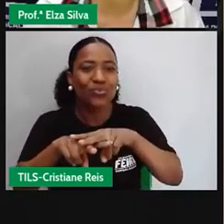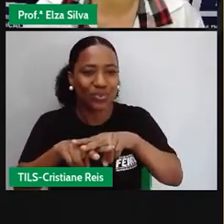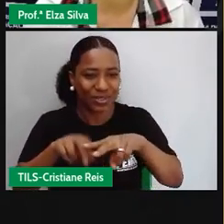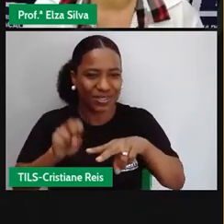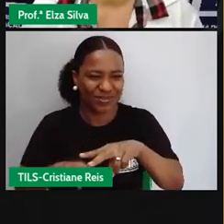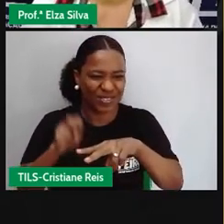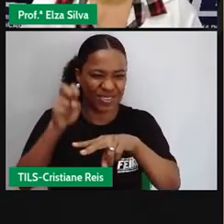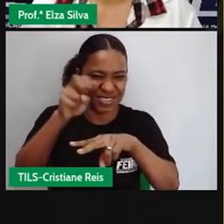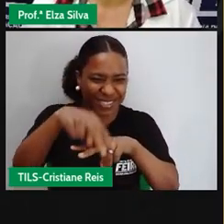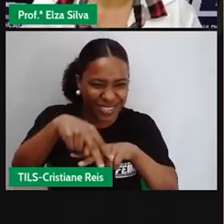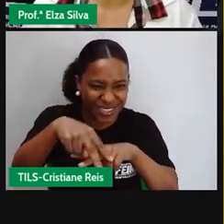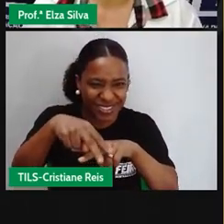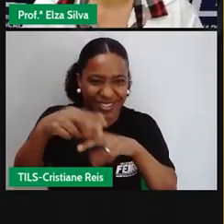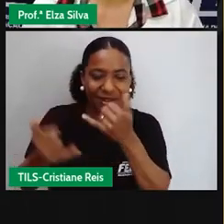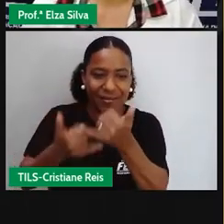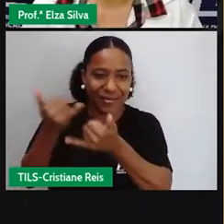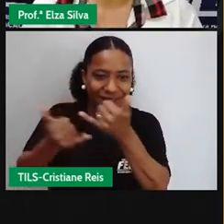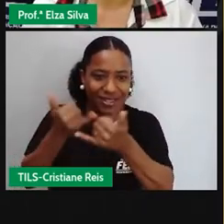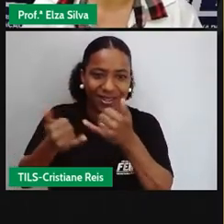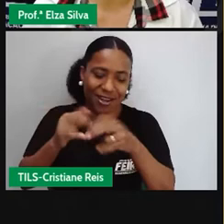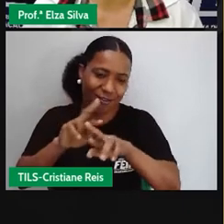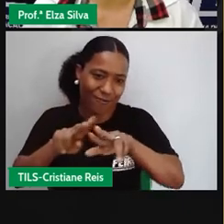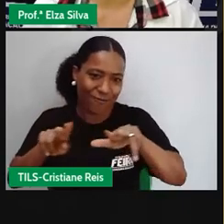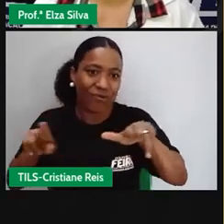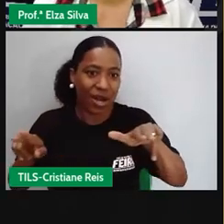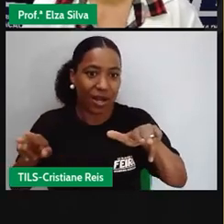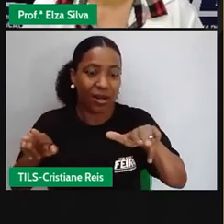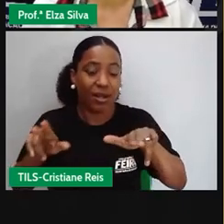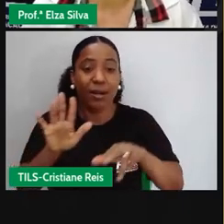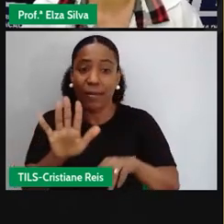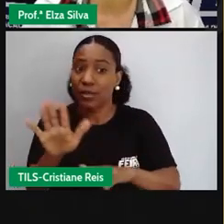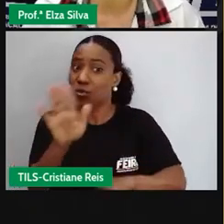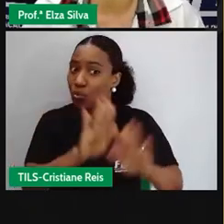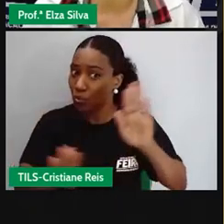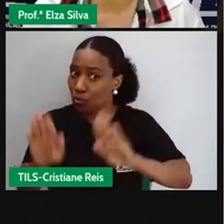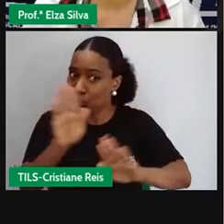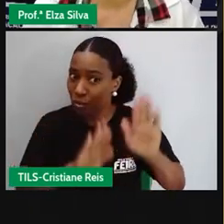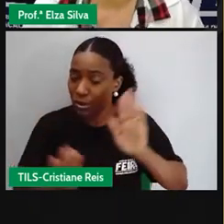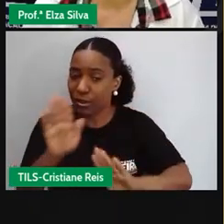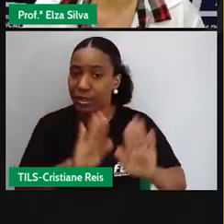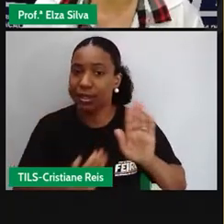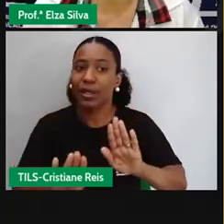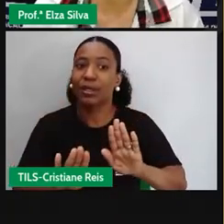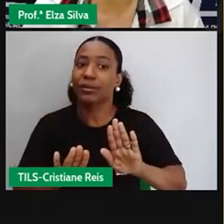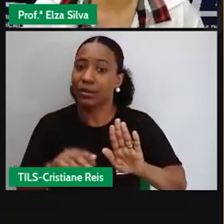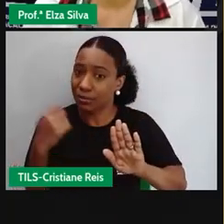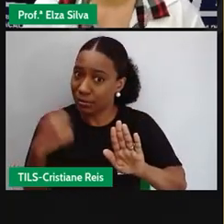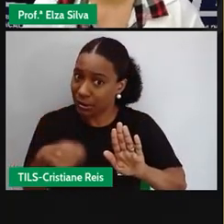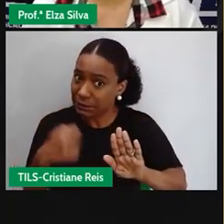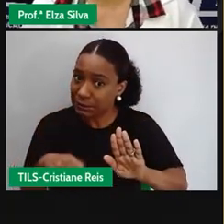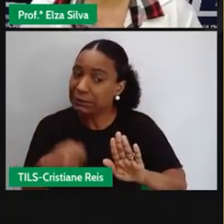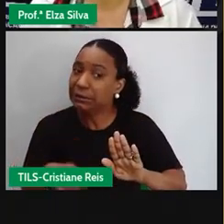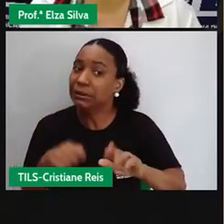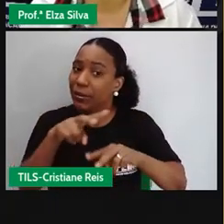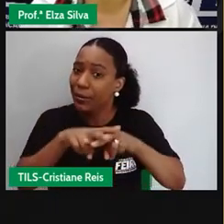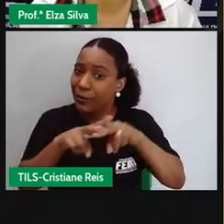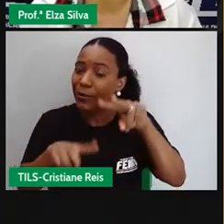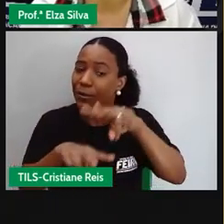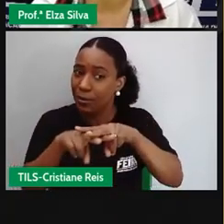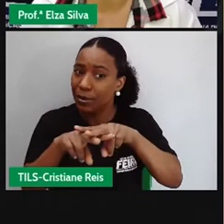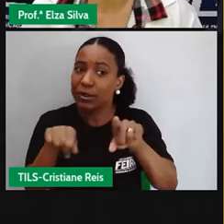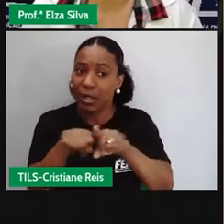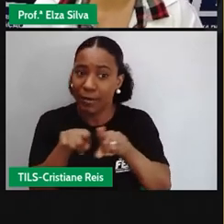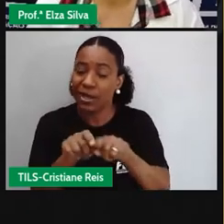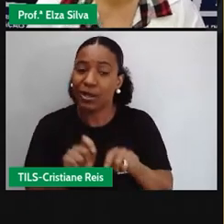simpatia. Mas é, tem que ter muito cuidado. Muito cuidado com as bonfires e com os fireworks.